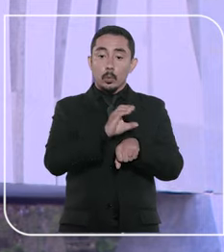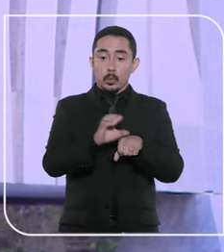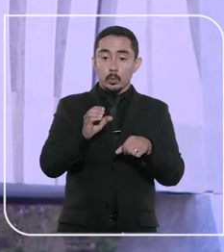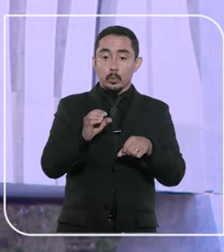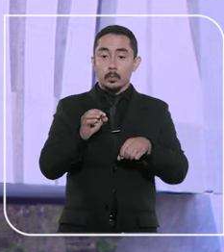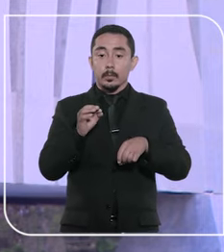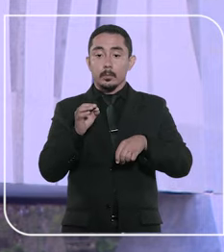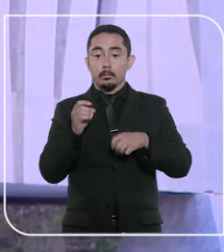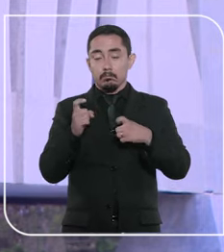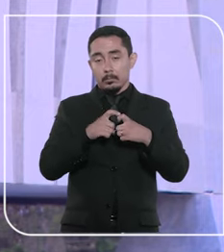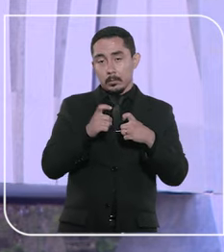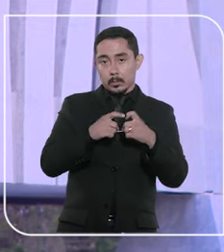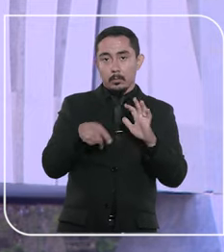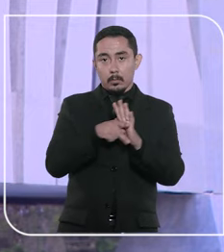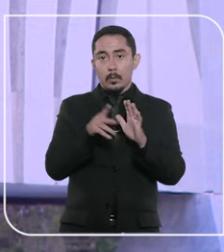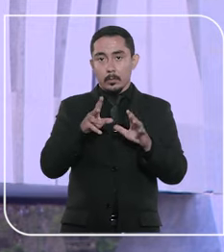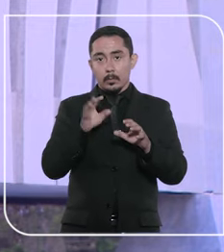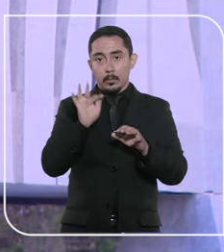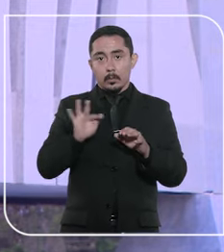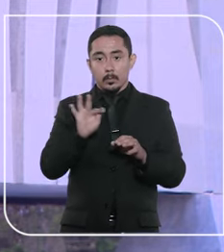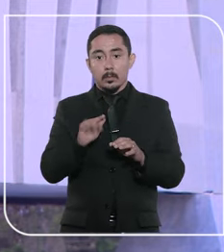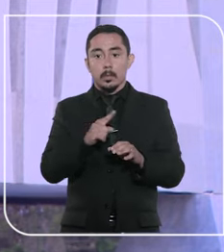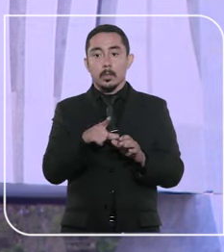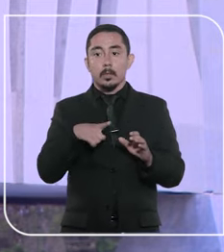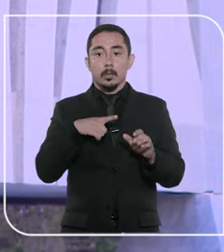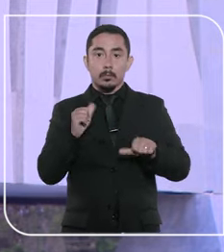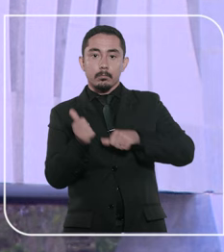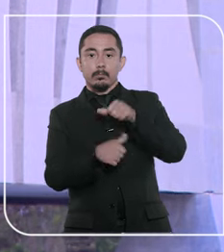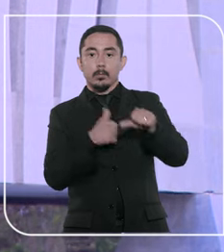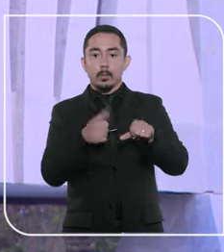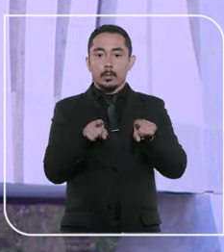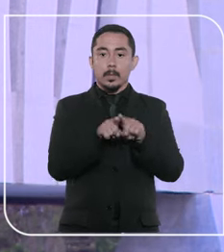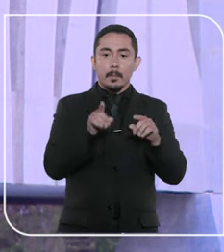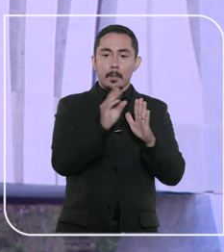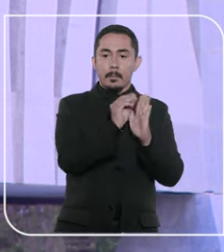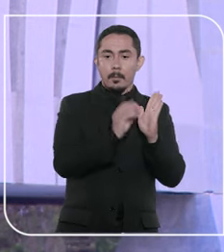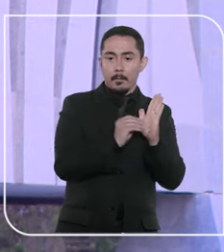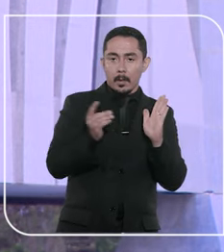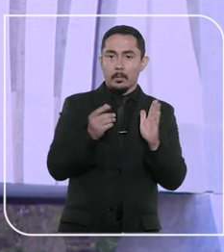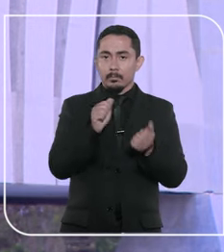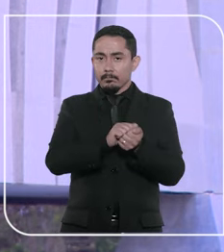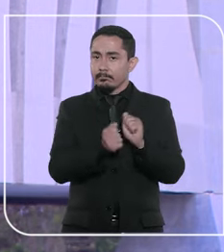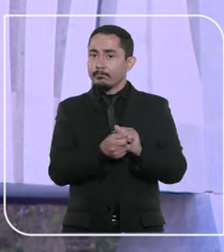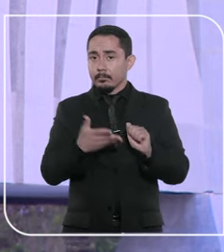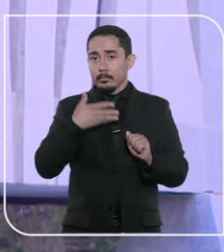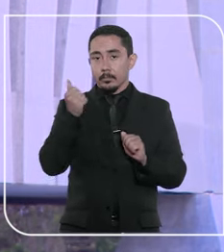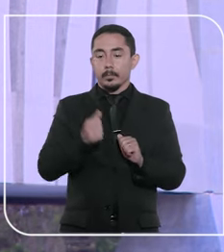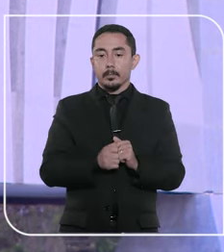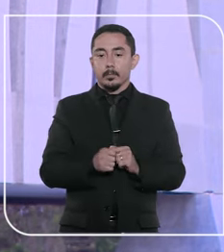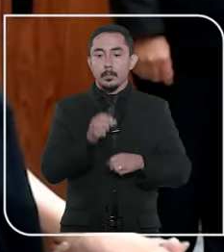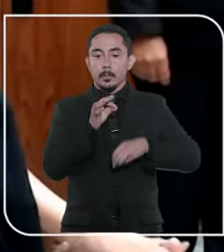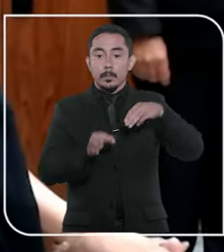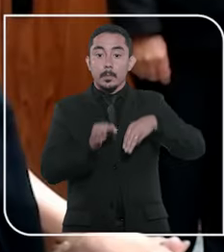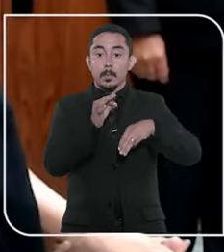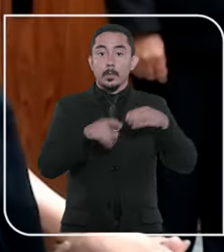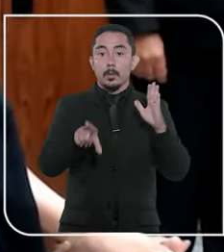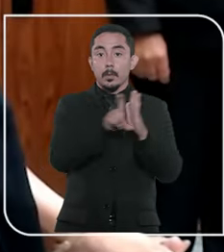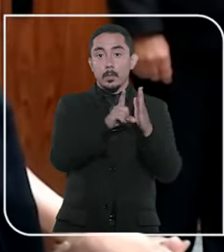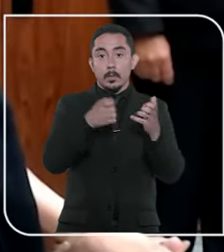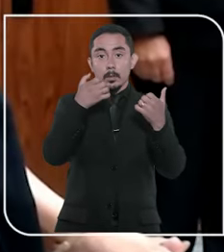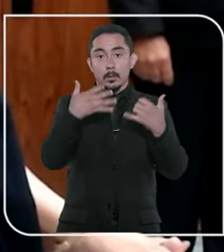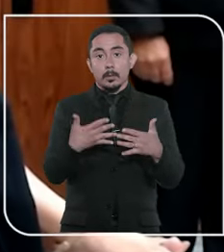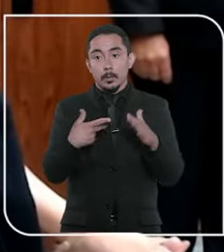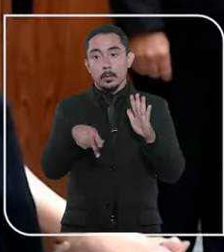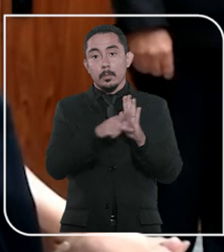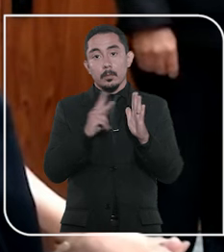calouros, o curso de medicina da faculdade foi remodelado, com a inclusão de métodos considerados mais adequados. Para o ministro,